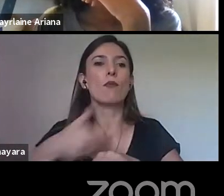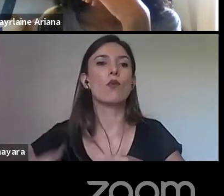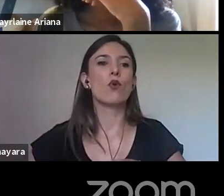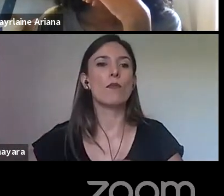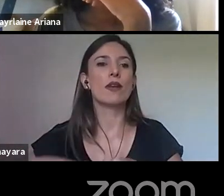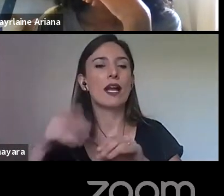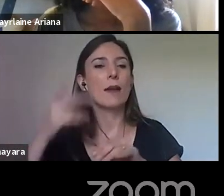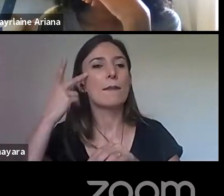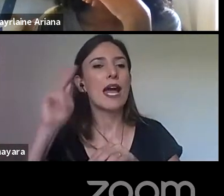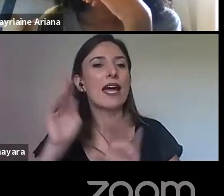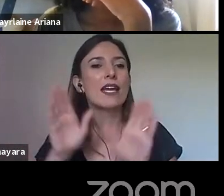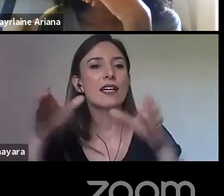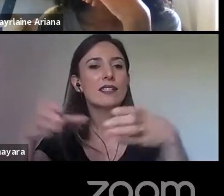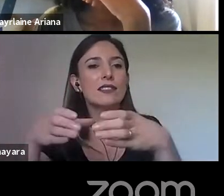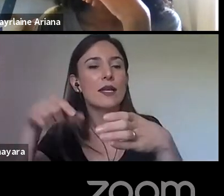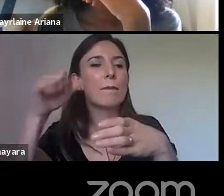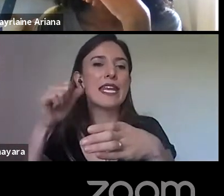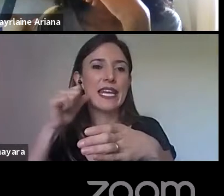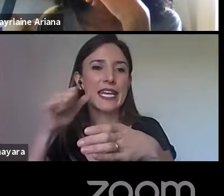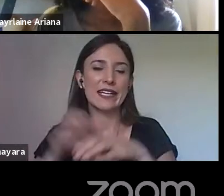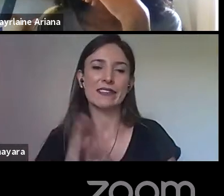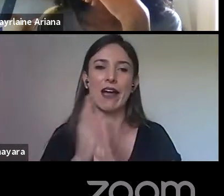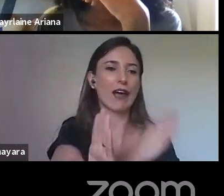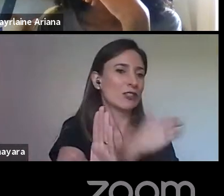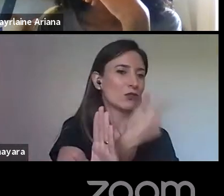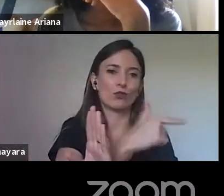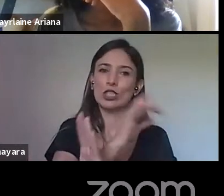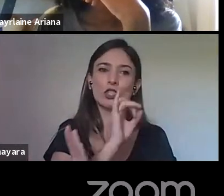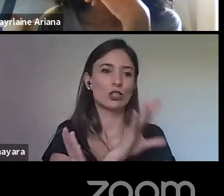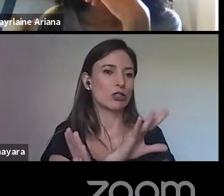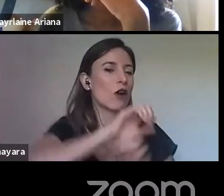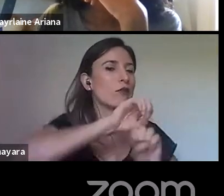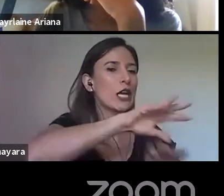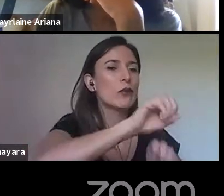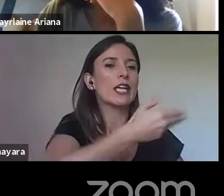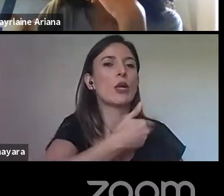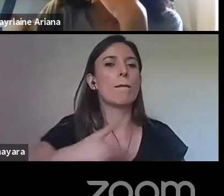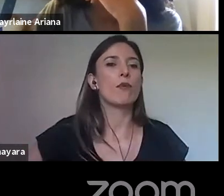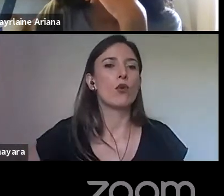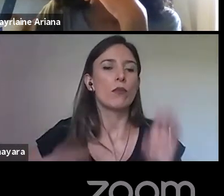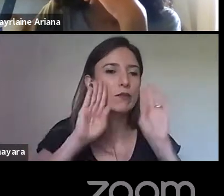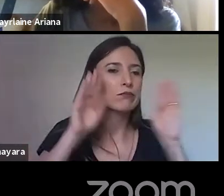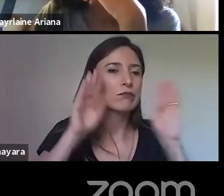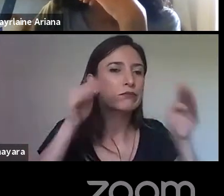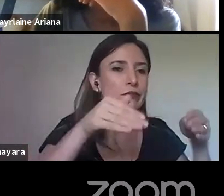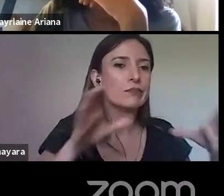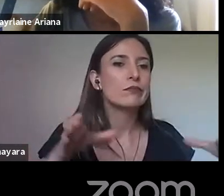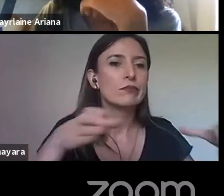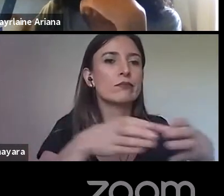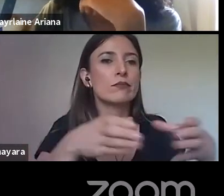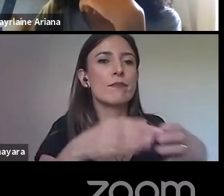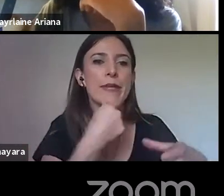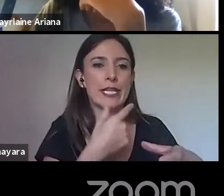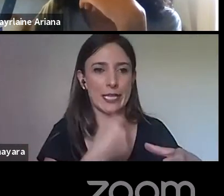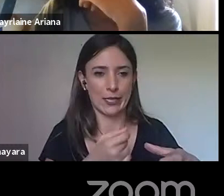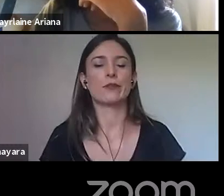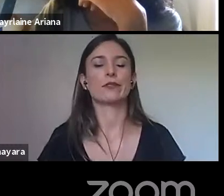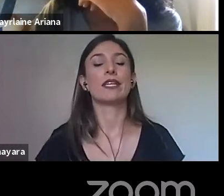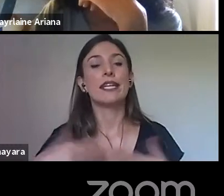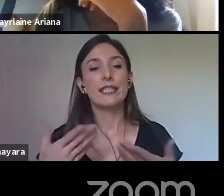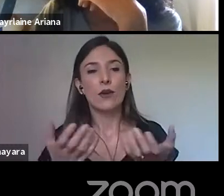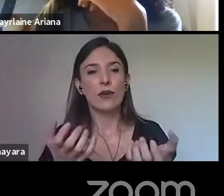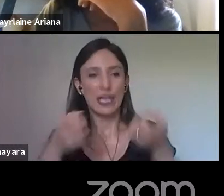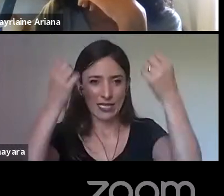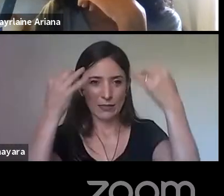para se pensar, né? E aí, eu queria falar um pouco sobre essa educação feminina, né? Lógico que